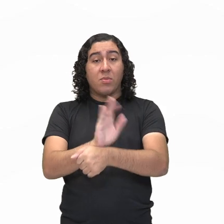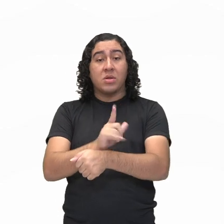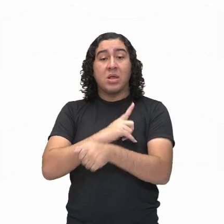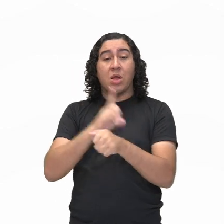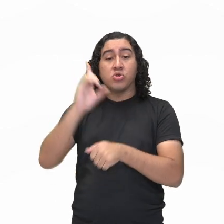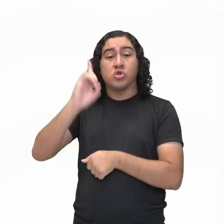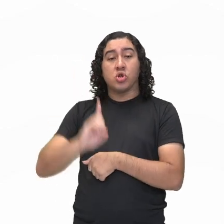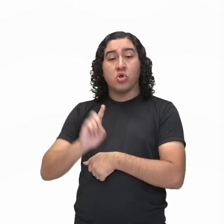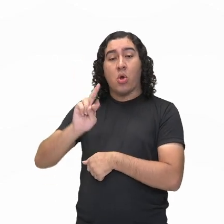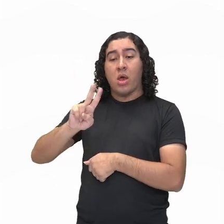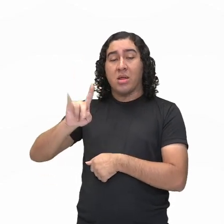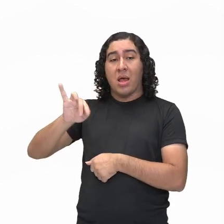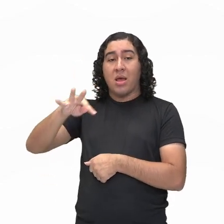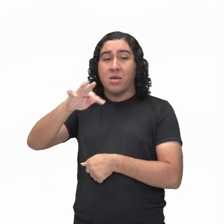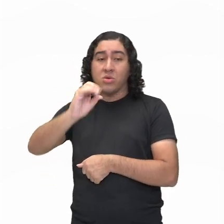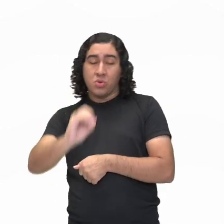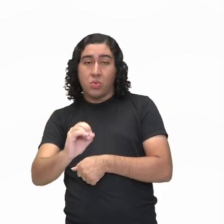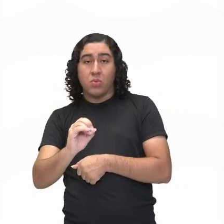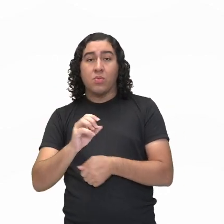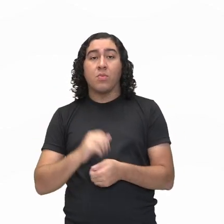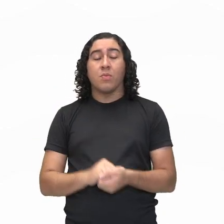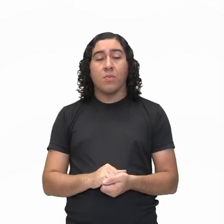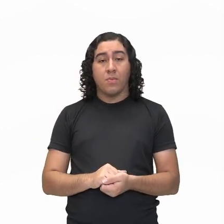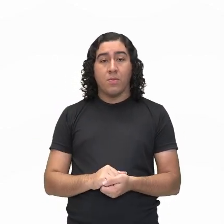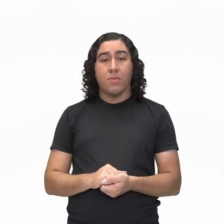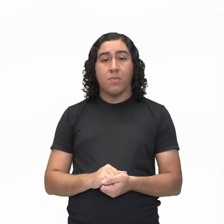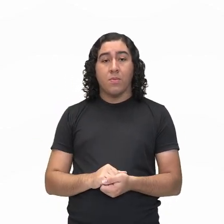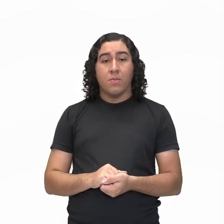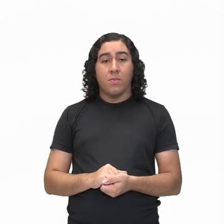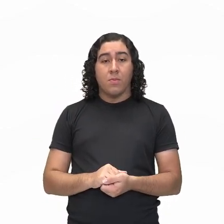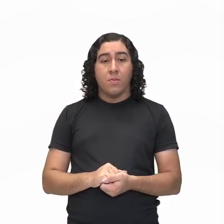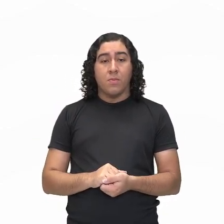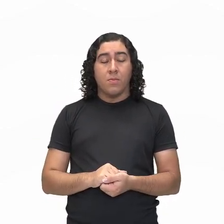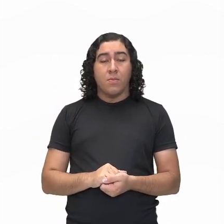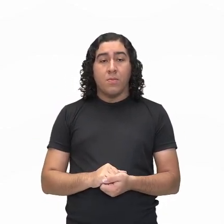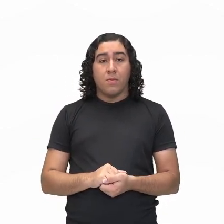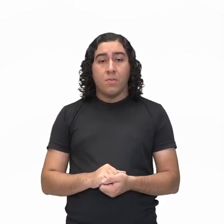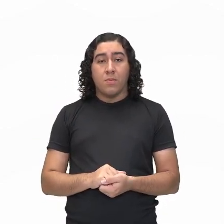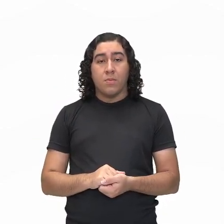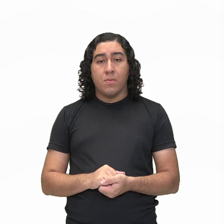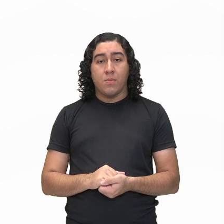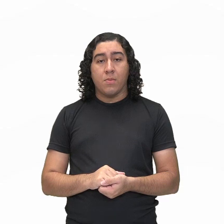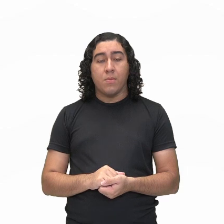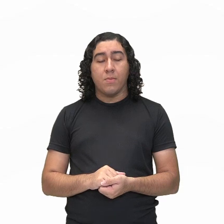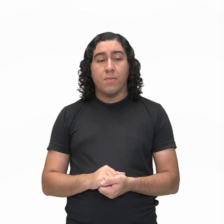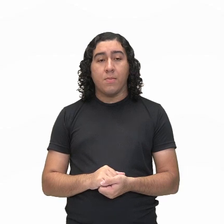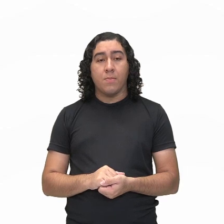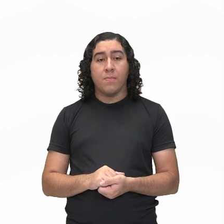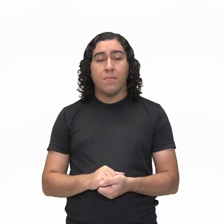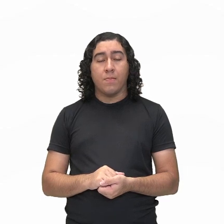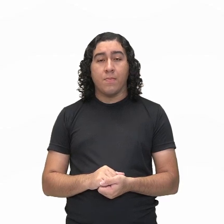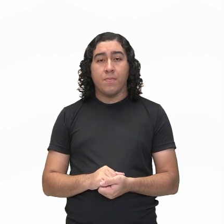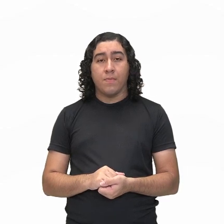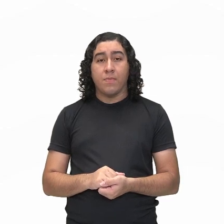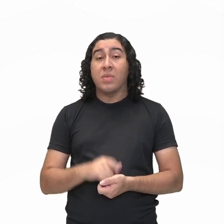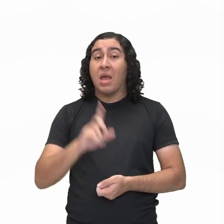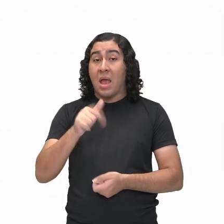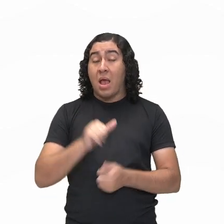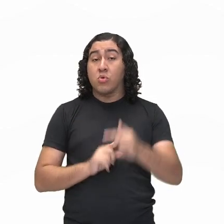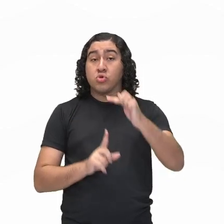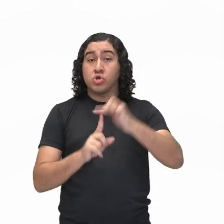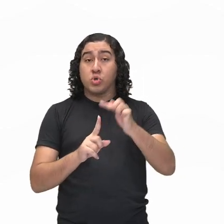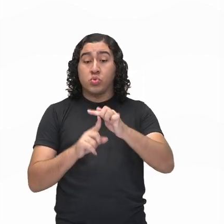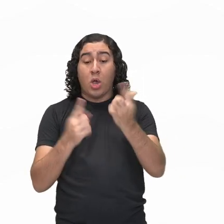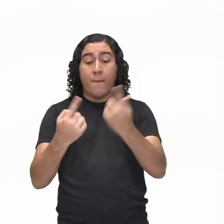Marcos Green, em torno do ícone do Hegel, Bob Marley, que é um estilo de música.